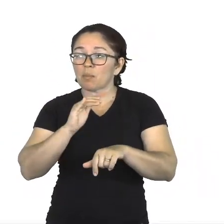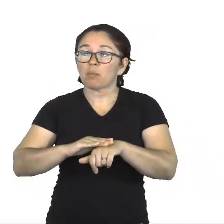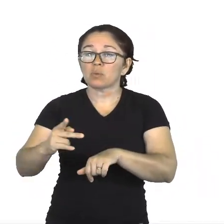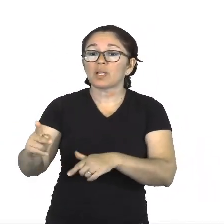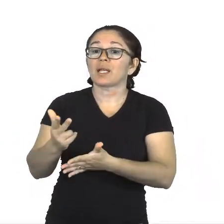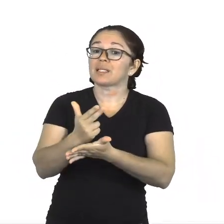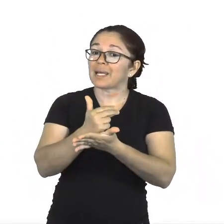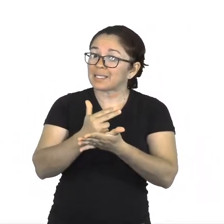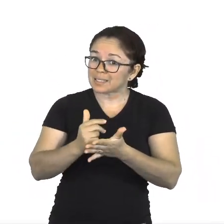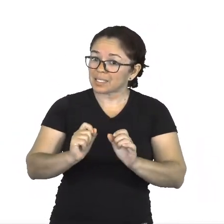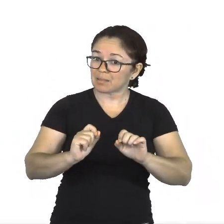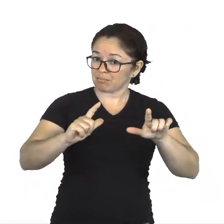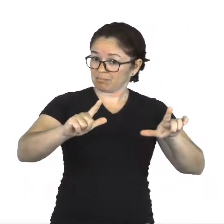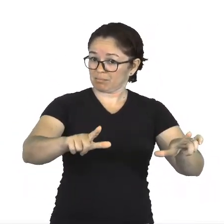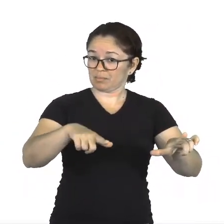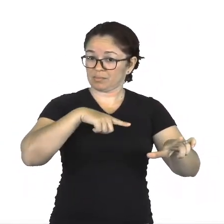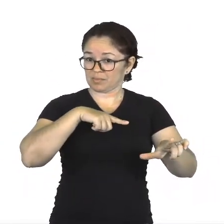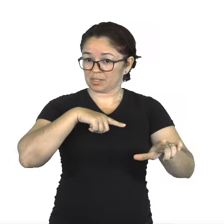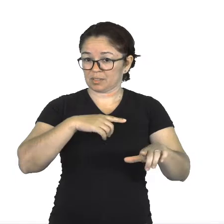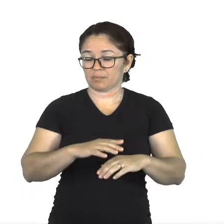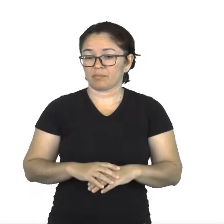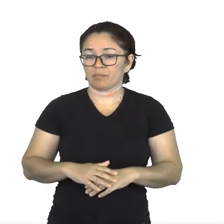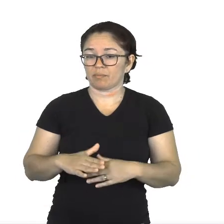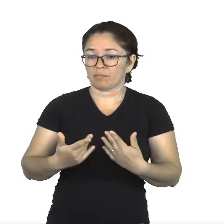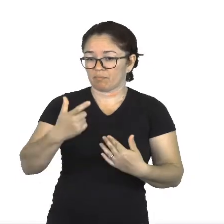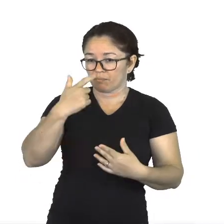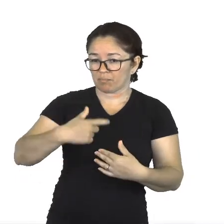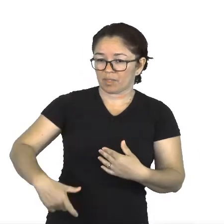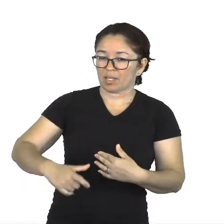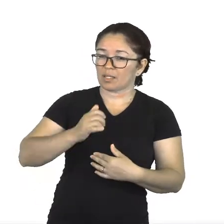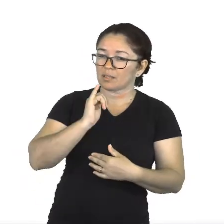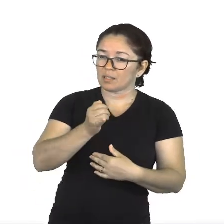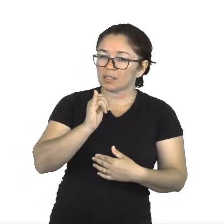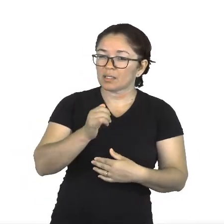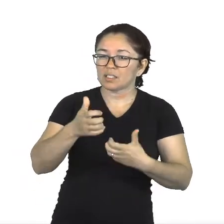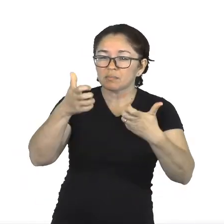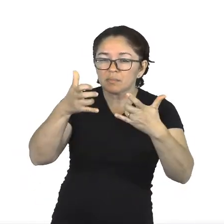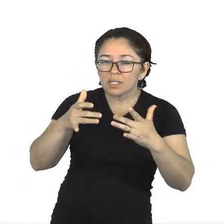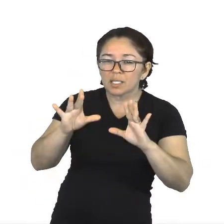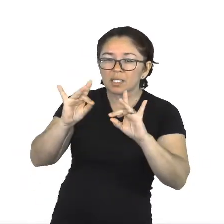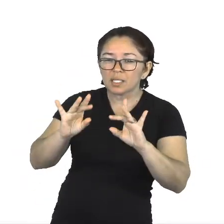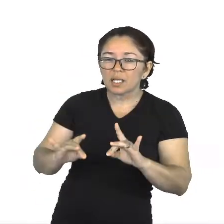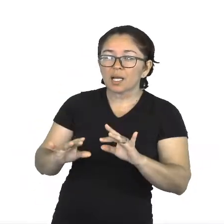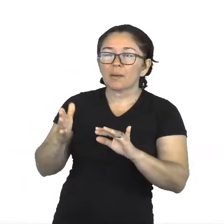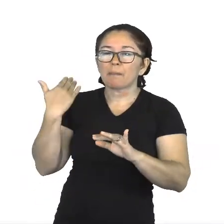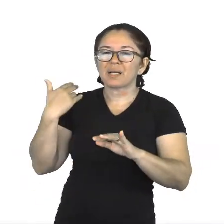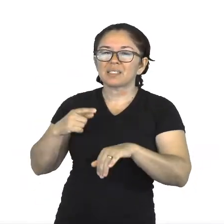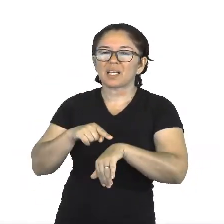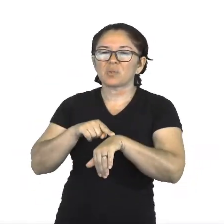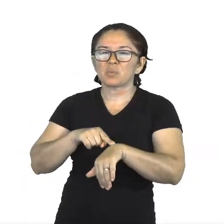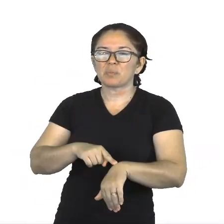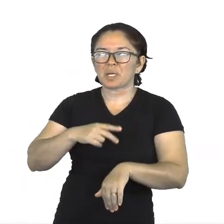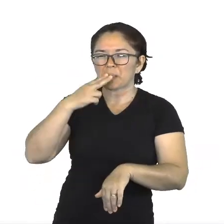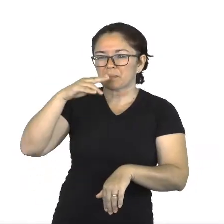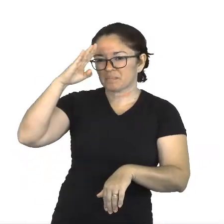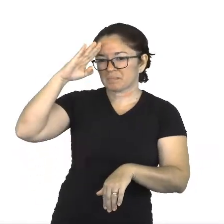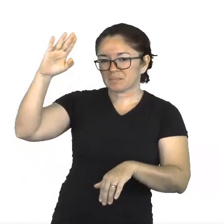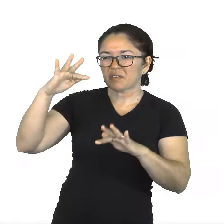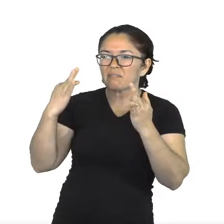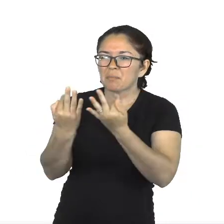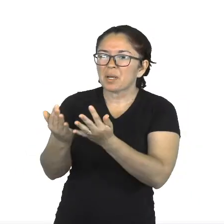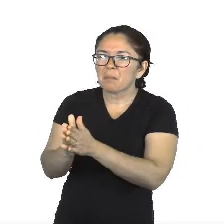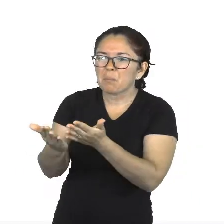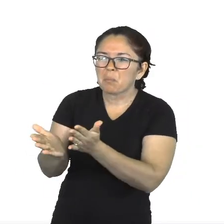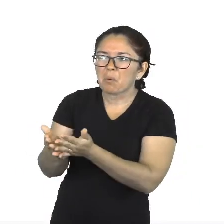narrativa relata como era a vida de uma família pobre durante a Alemanha nazista e que mesmo